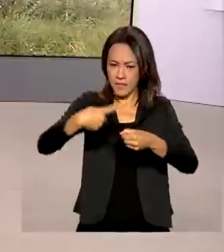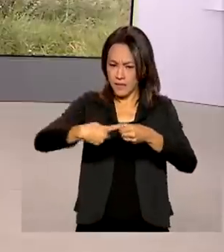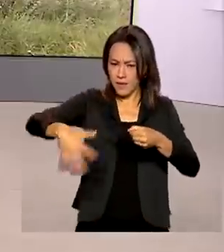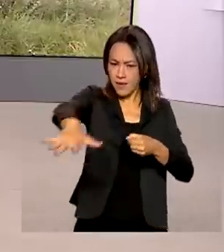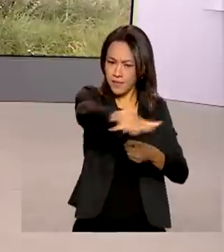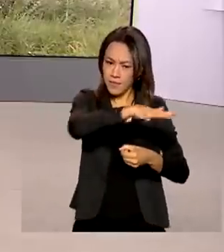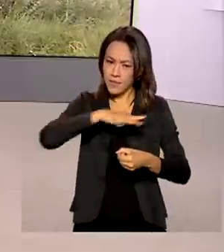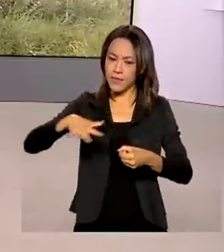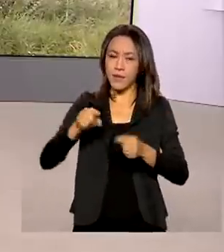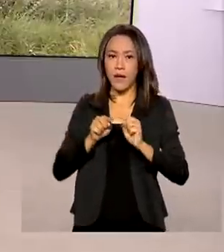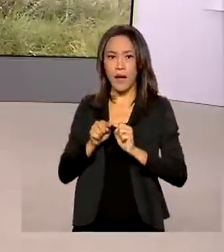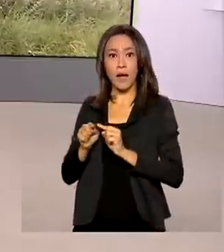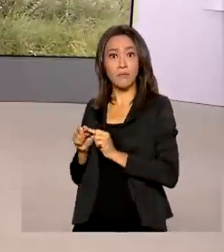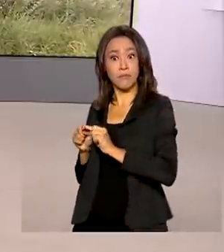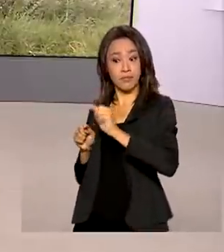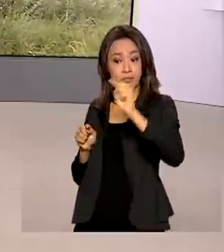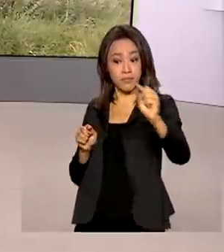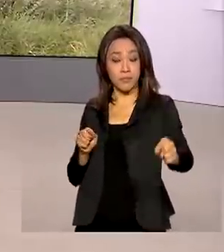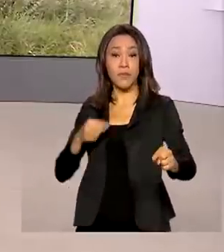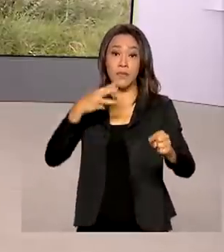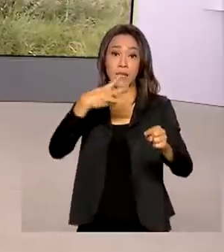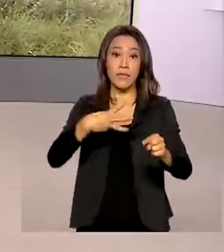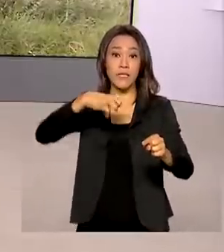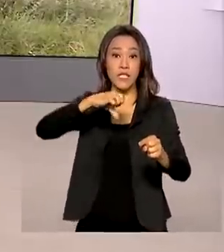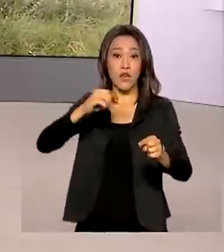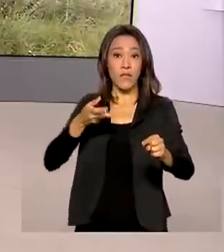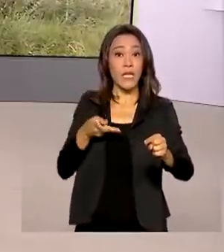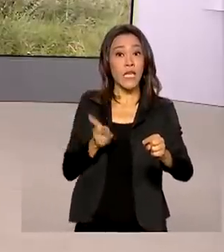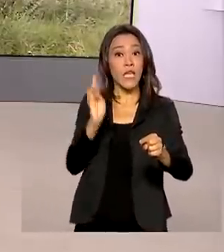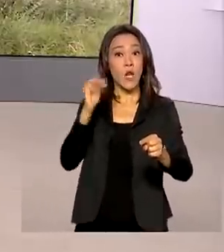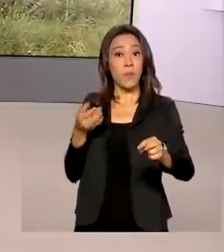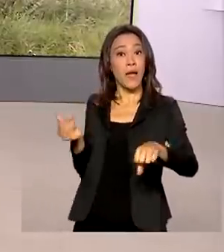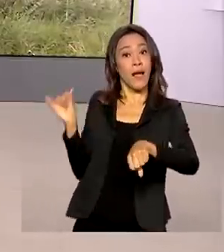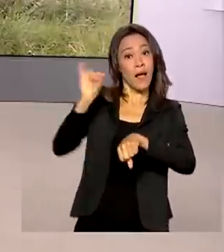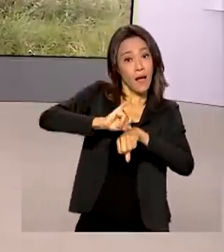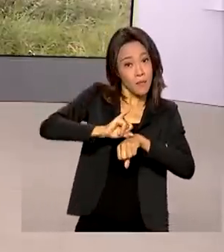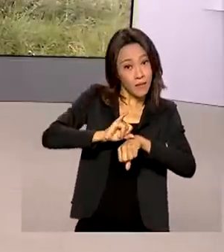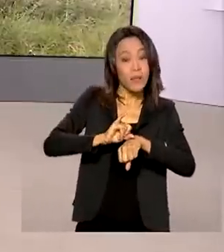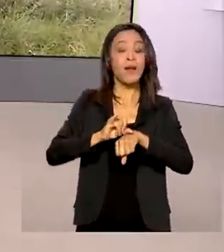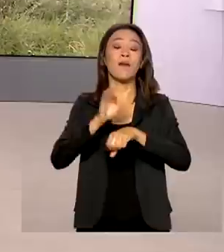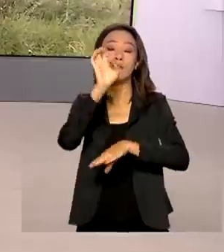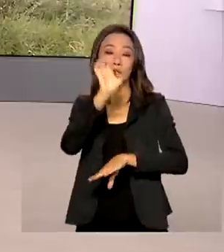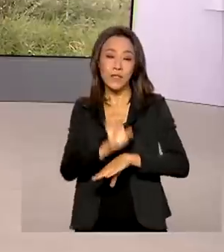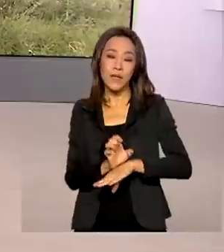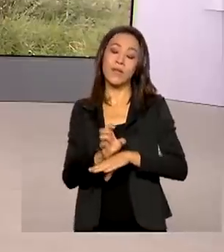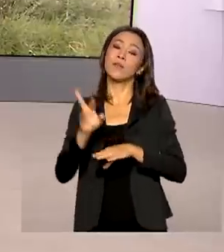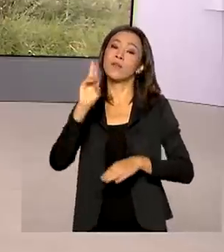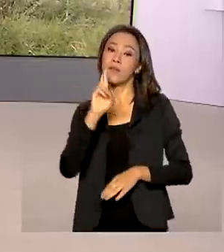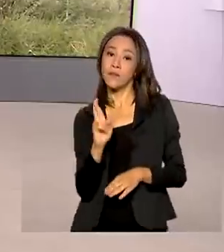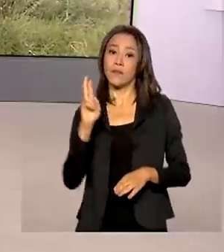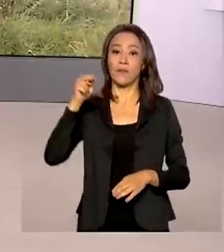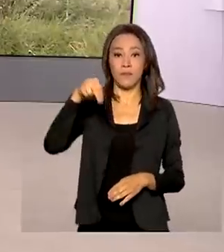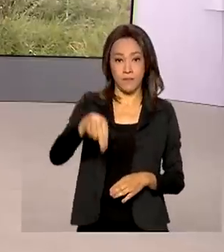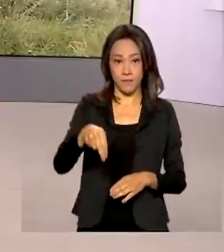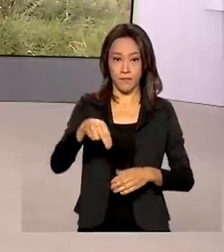390 quilômetros de Natal, no Rio Grande do Norte, e traz mais informações para a gente. Né, Ana? Bom dia.